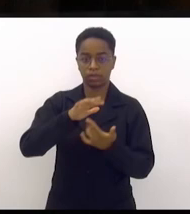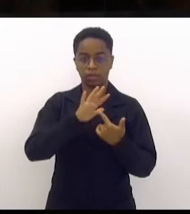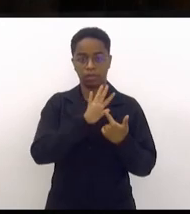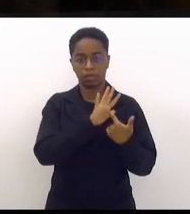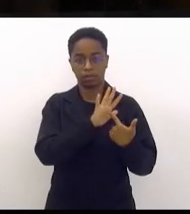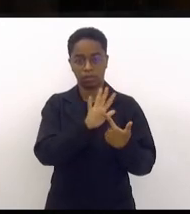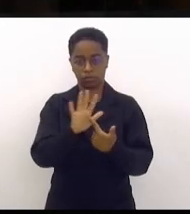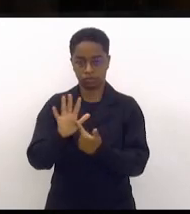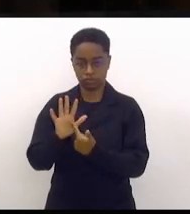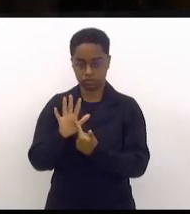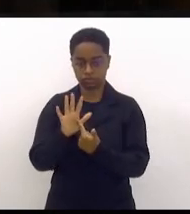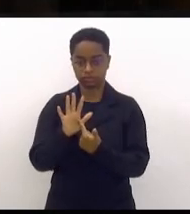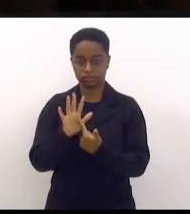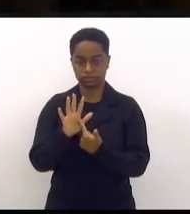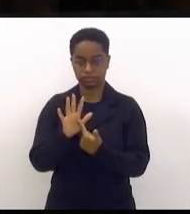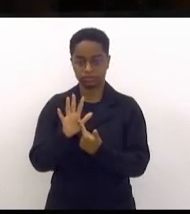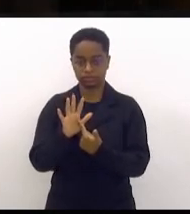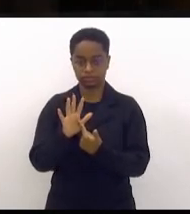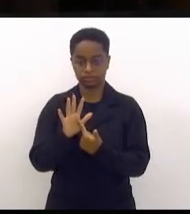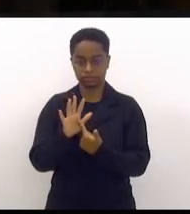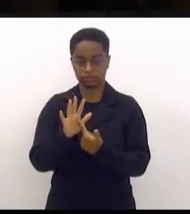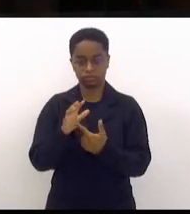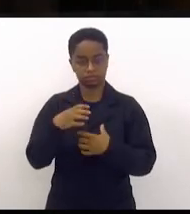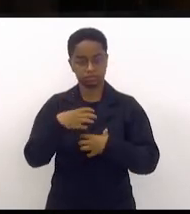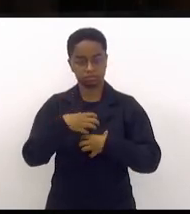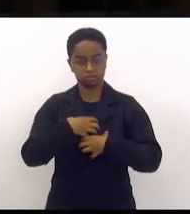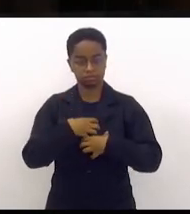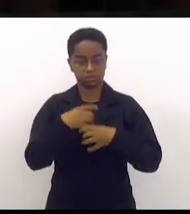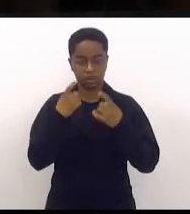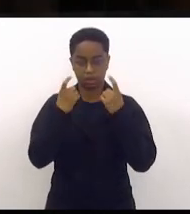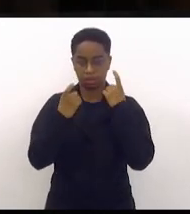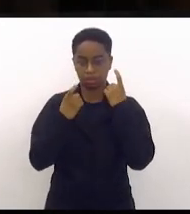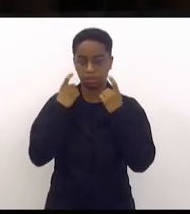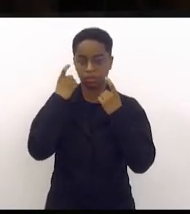a minha preocupação